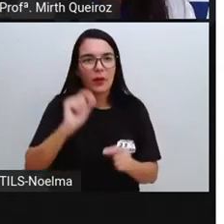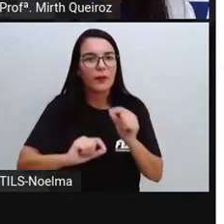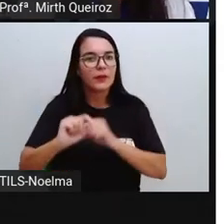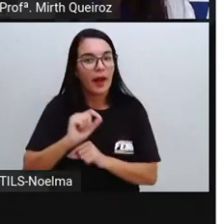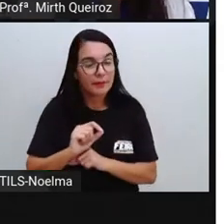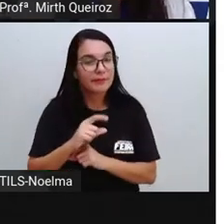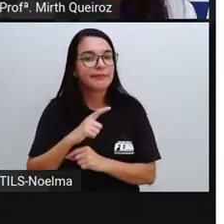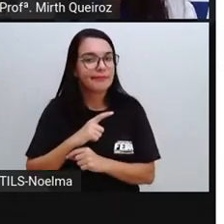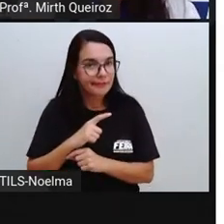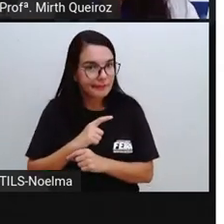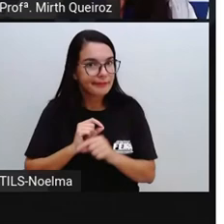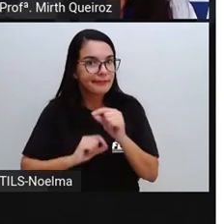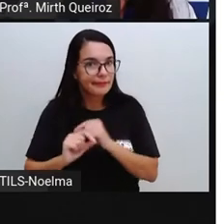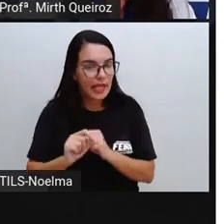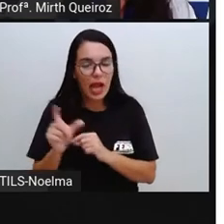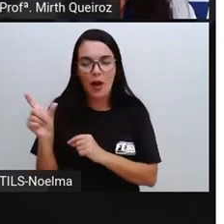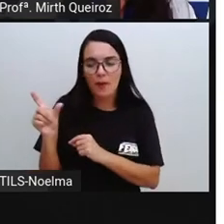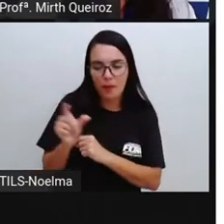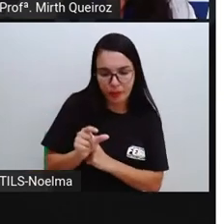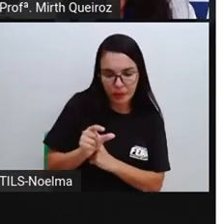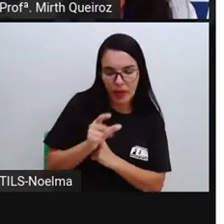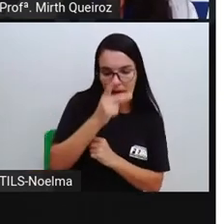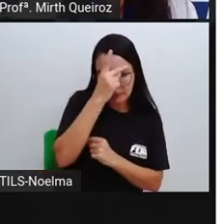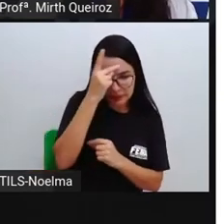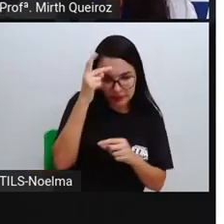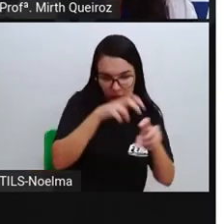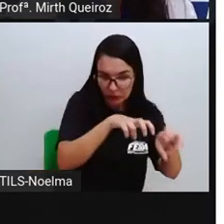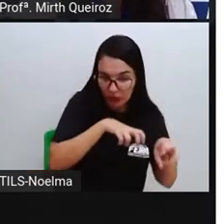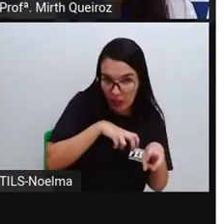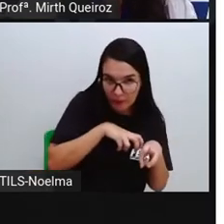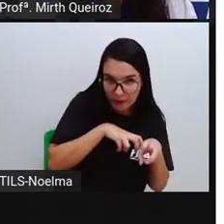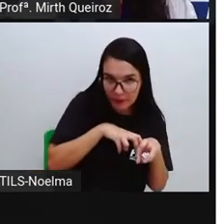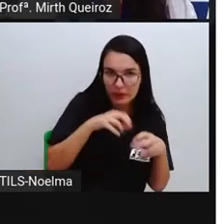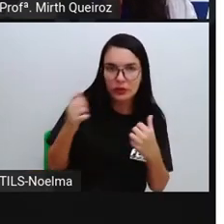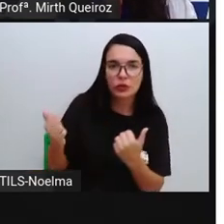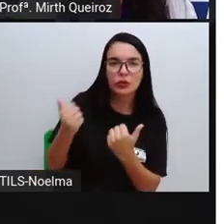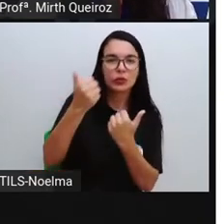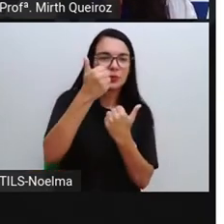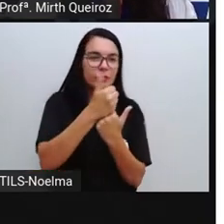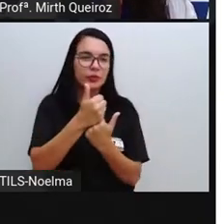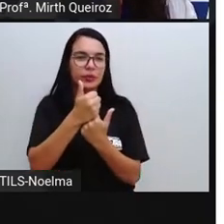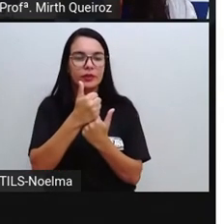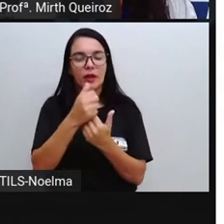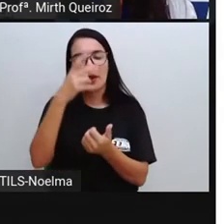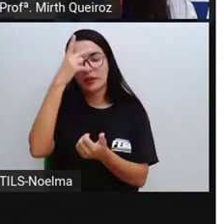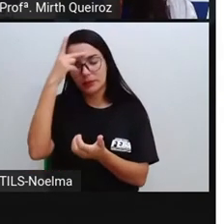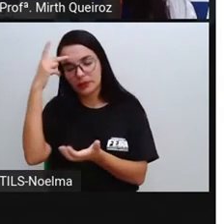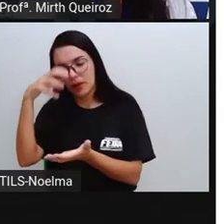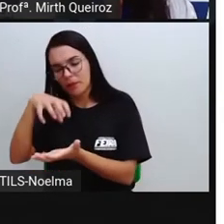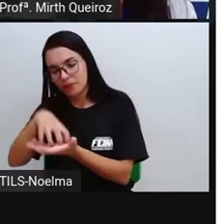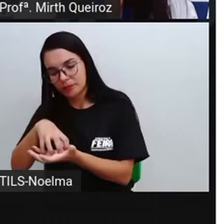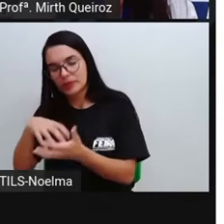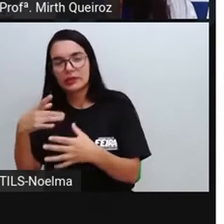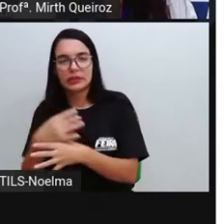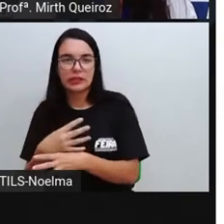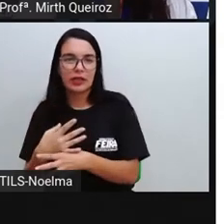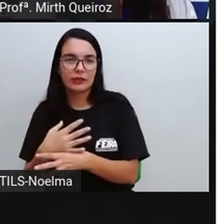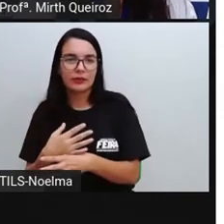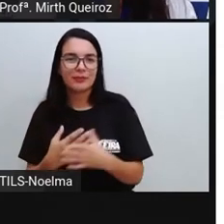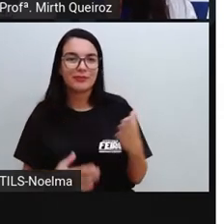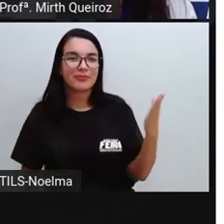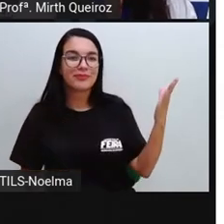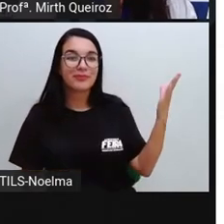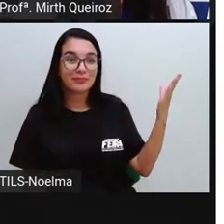entre outros fatores, pela redução da população rural e pelo crescimento da população urbana. Essa